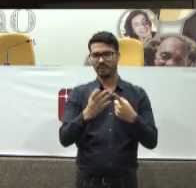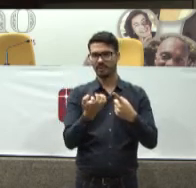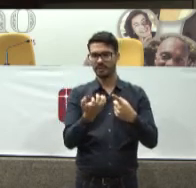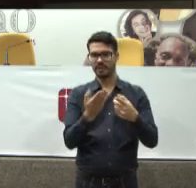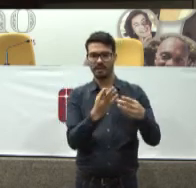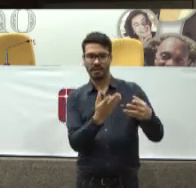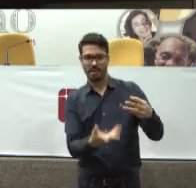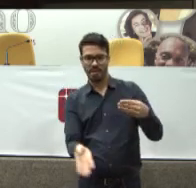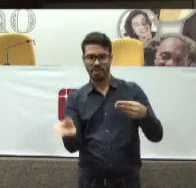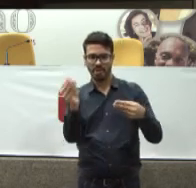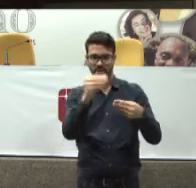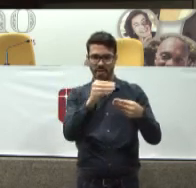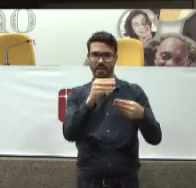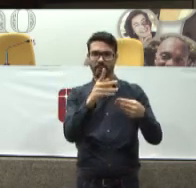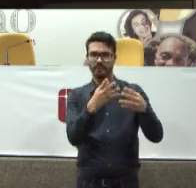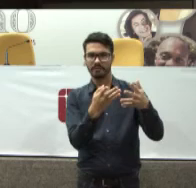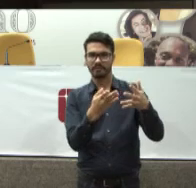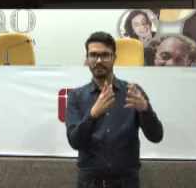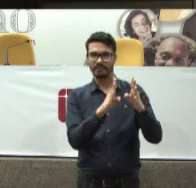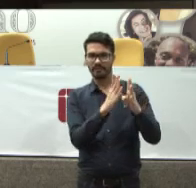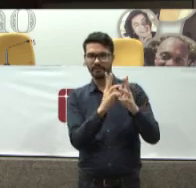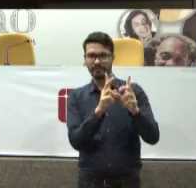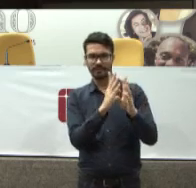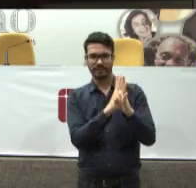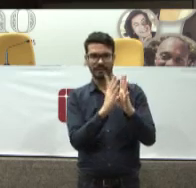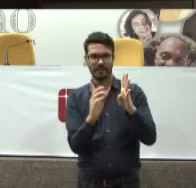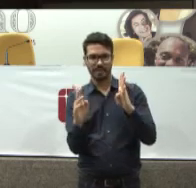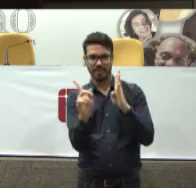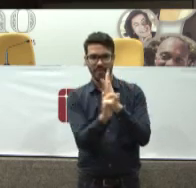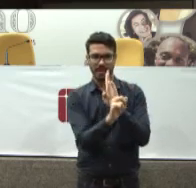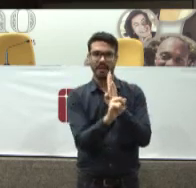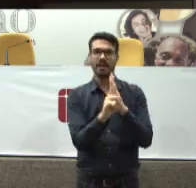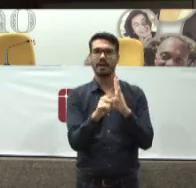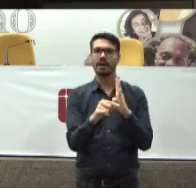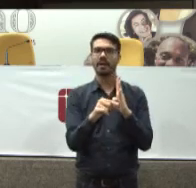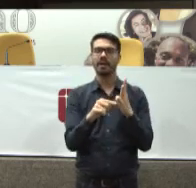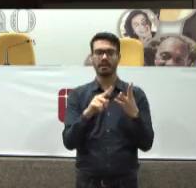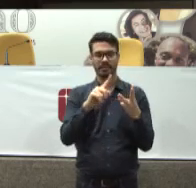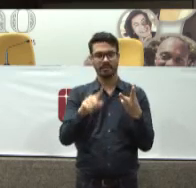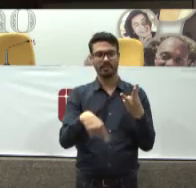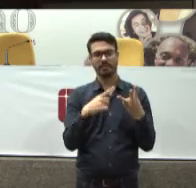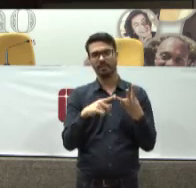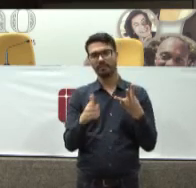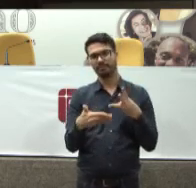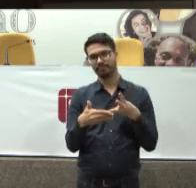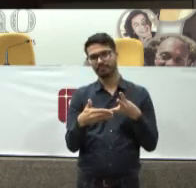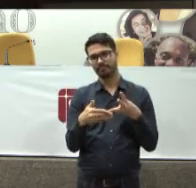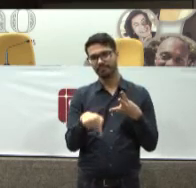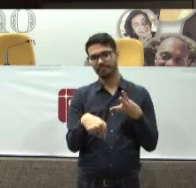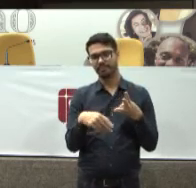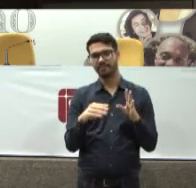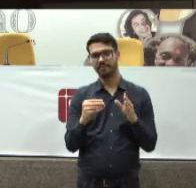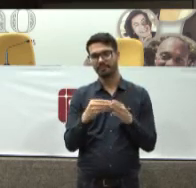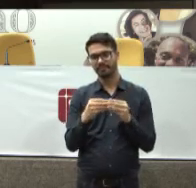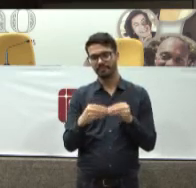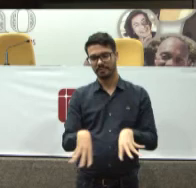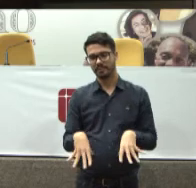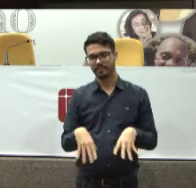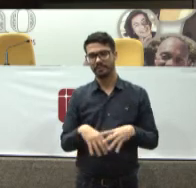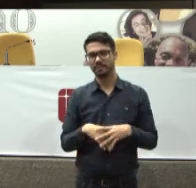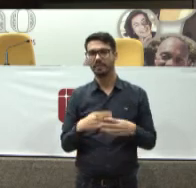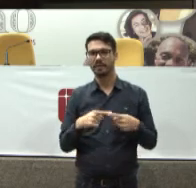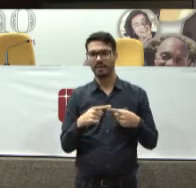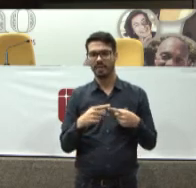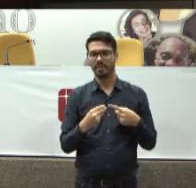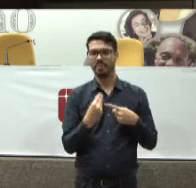passar na frente Ele quer pegar o dinheiro para ele Ele quer fazer alguma coisa errada E a vítima É o pobre isolado do SUS Que deve estar sendo prejudicado Pelo privilégio